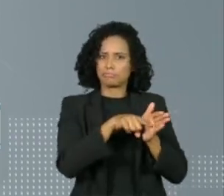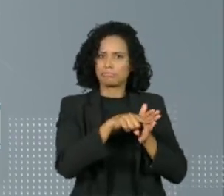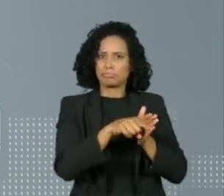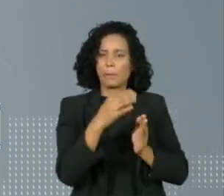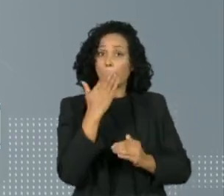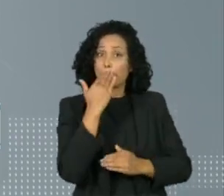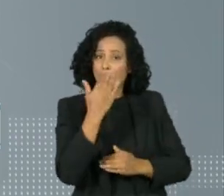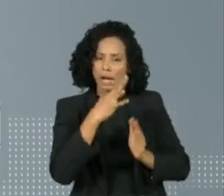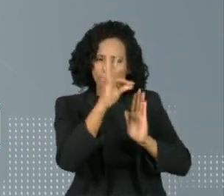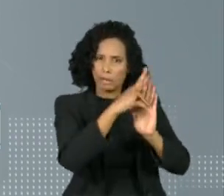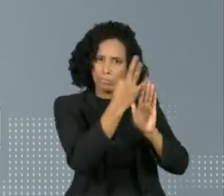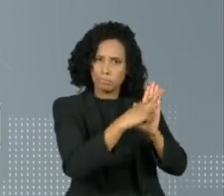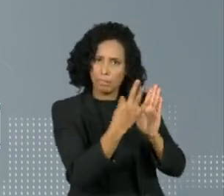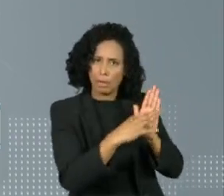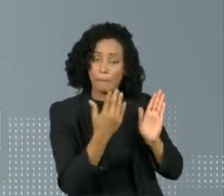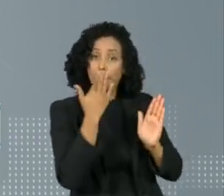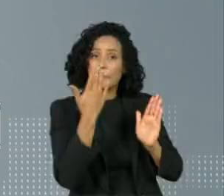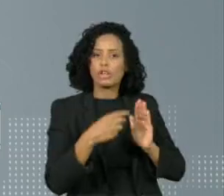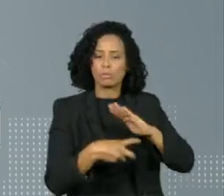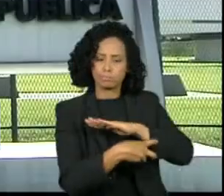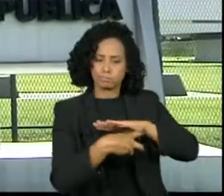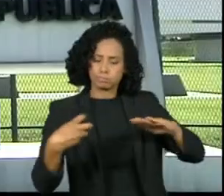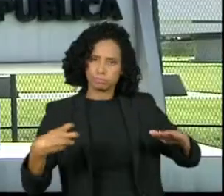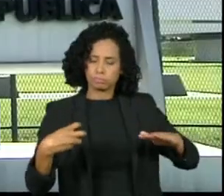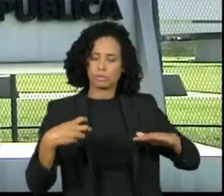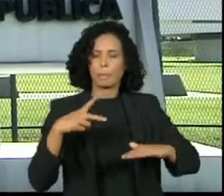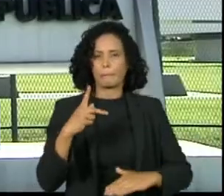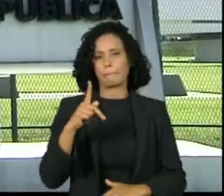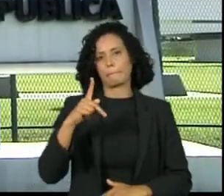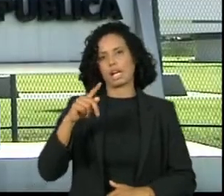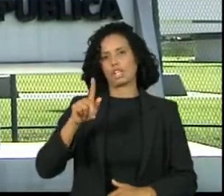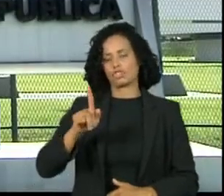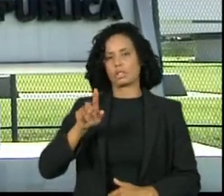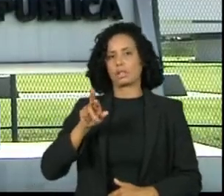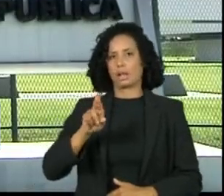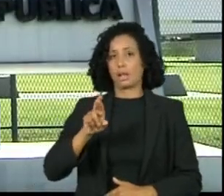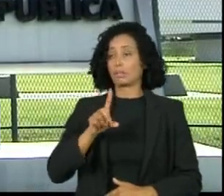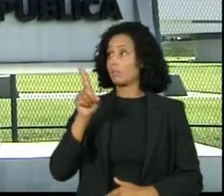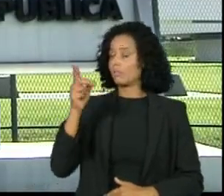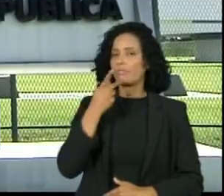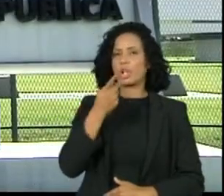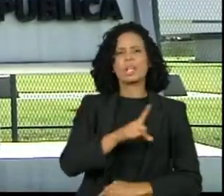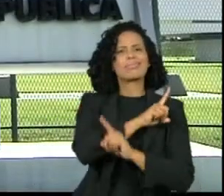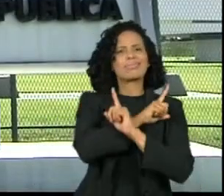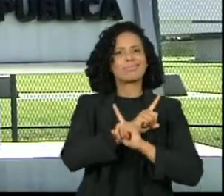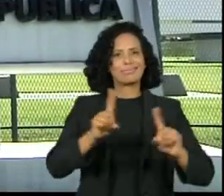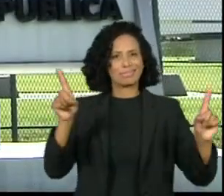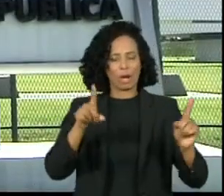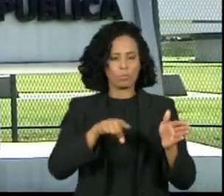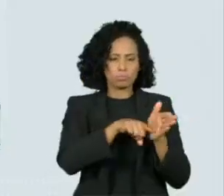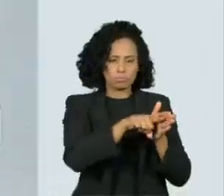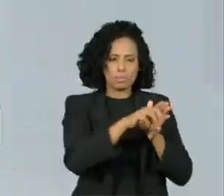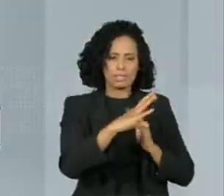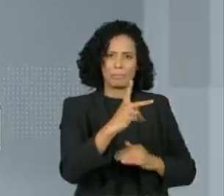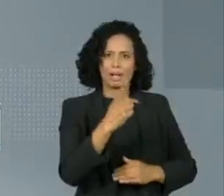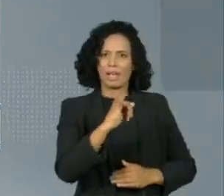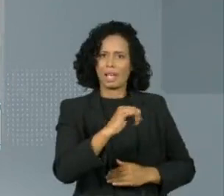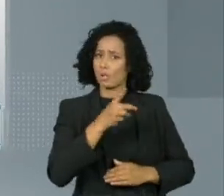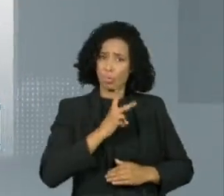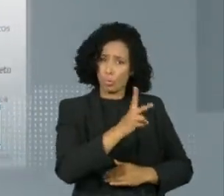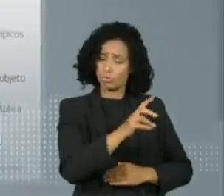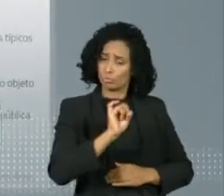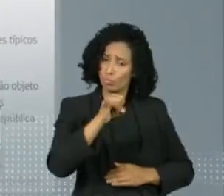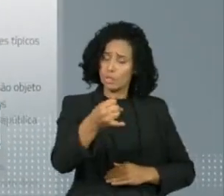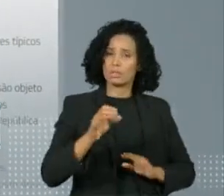impeachment do Procurador-Geral da República. A PGR nega que os inquéritos estejam parados. Em